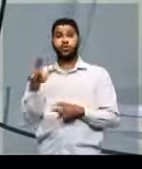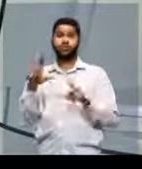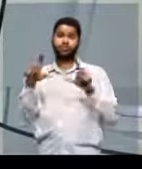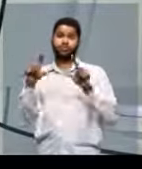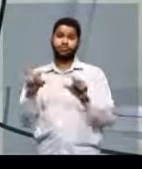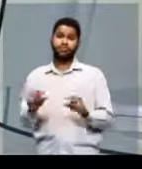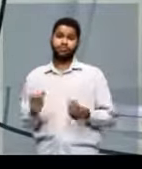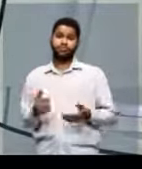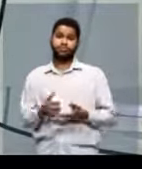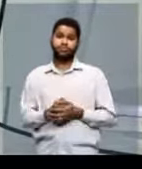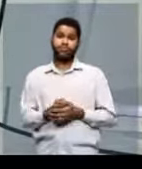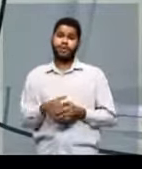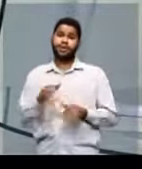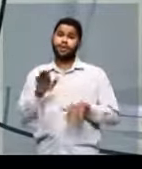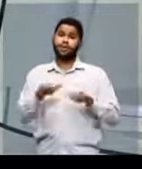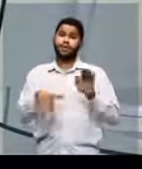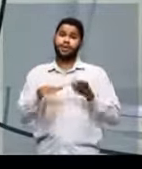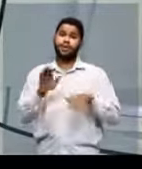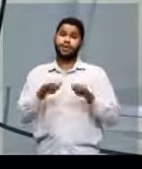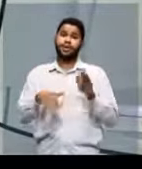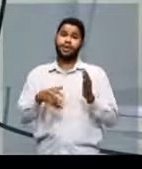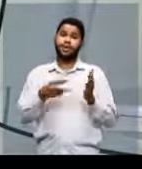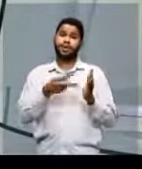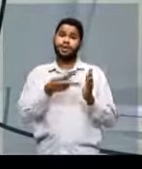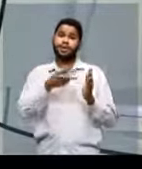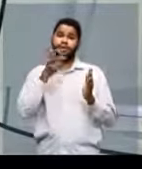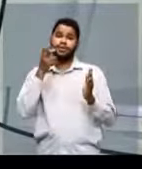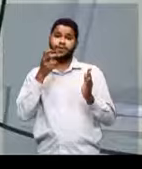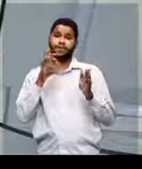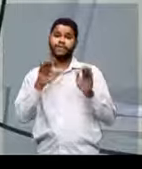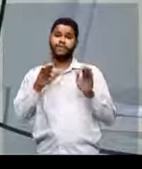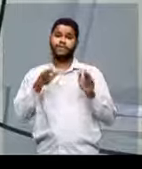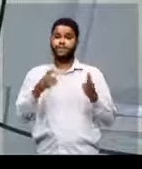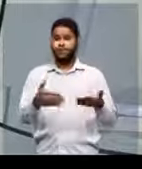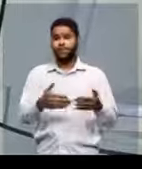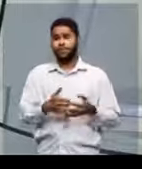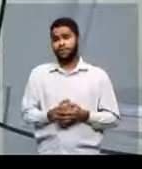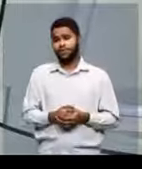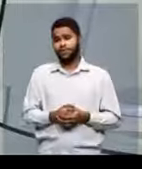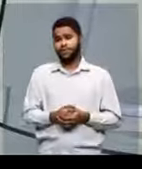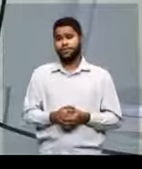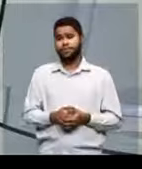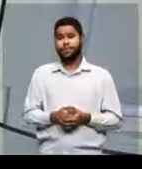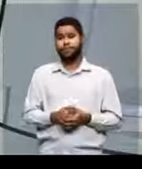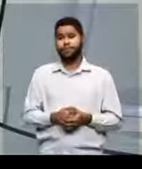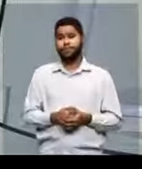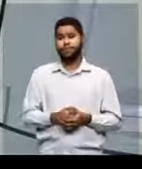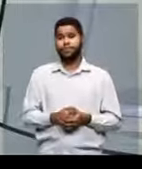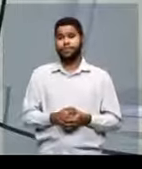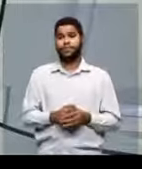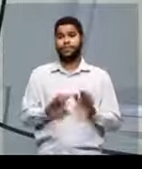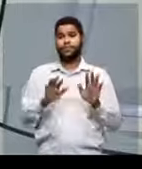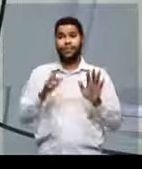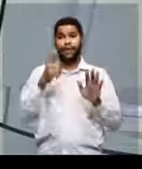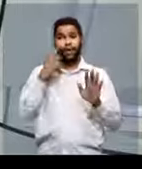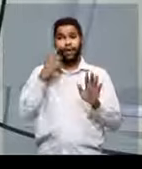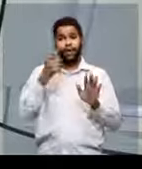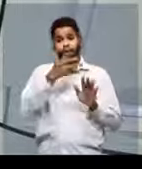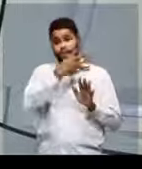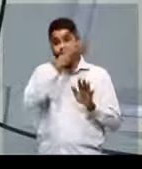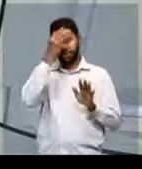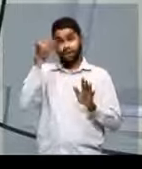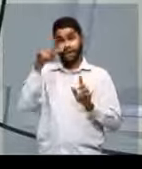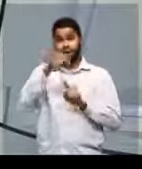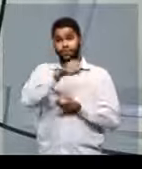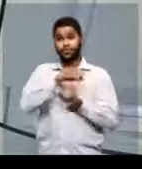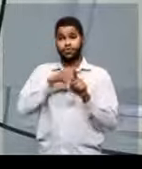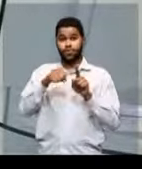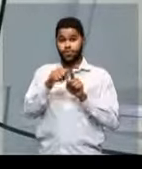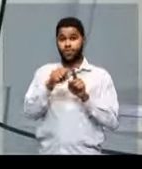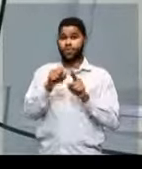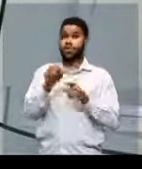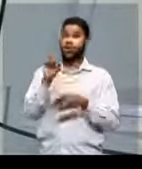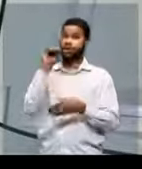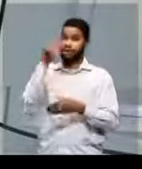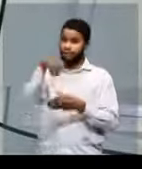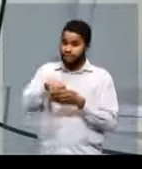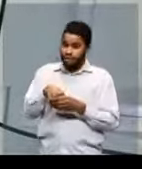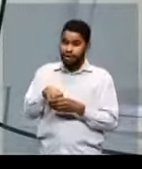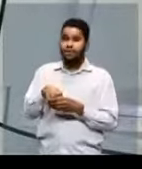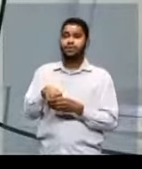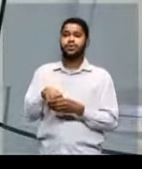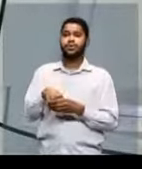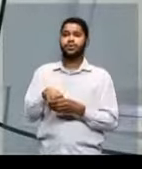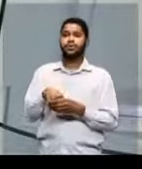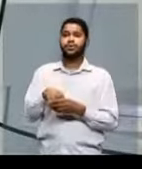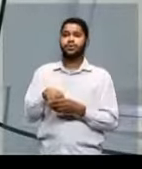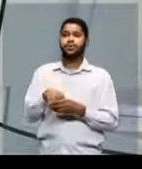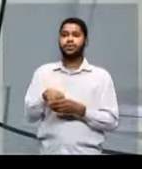menos. Depende muito da interpretação, do enfoque que a gente tem. Mas olha só, não esquece, a sociologia você vai encontrar também pelo